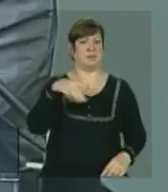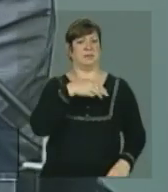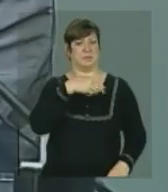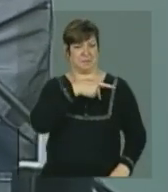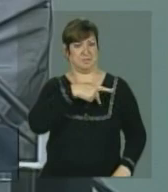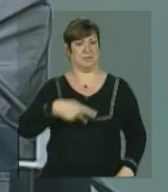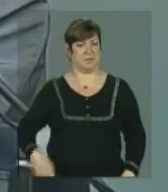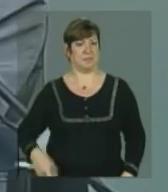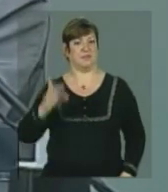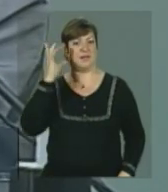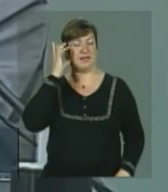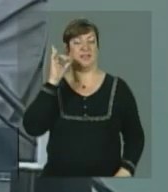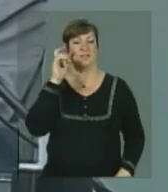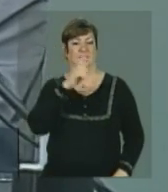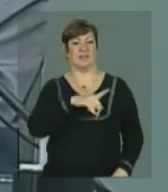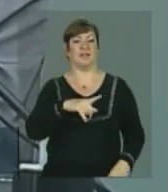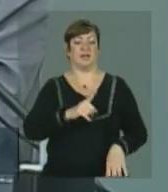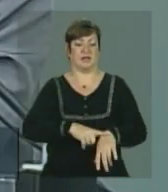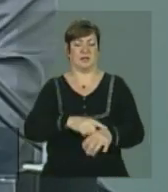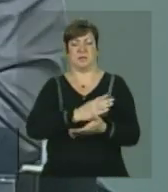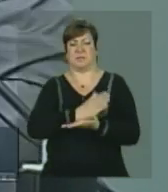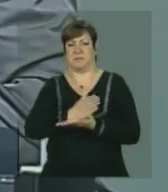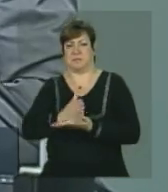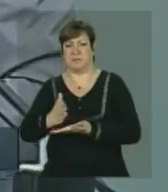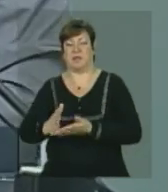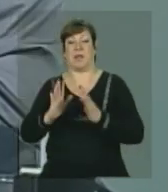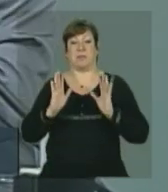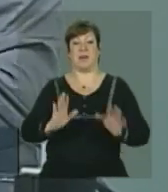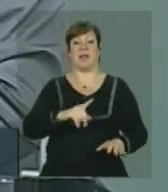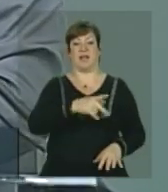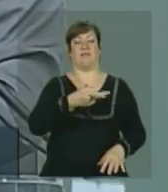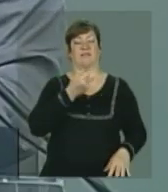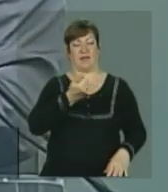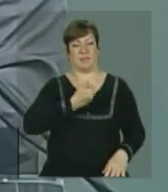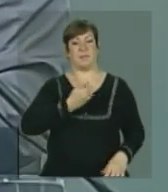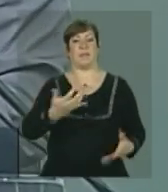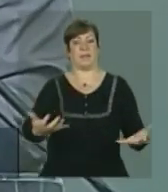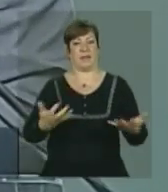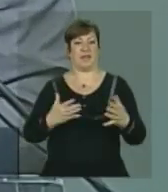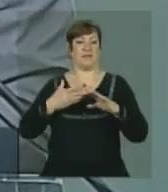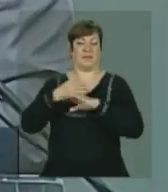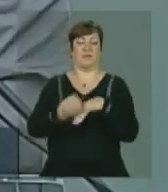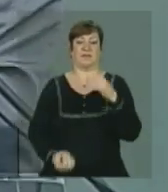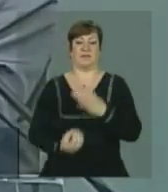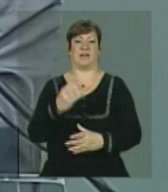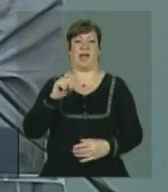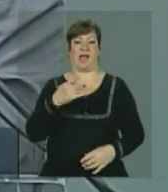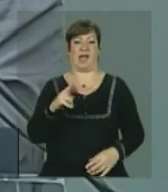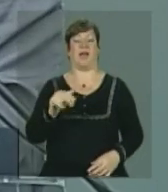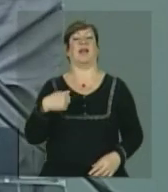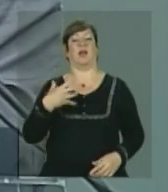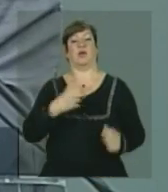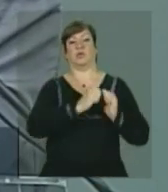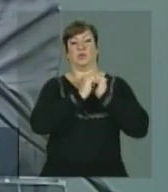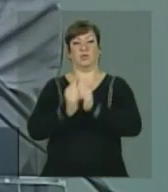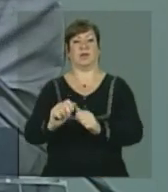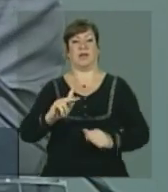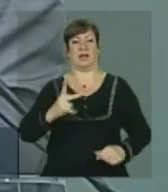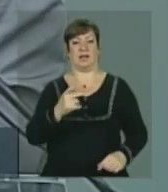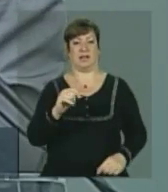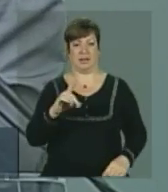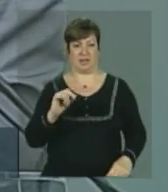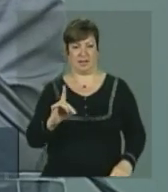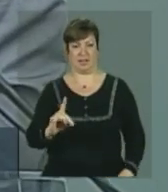céu, mas ela, informação, todas as informações que eu tive, que ela falou, não, eu quero fazer essa inauguração em Angra e quero levar o Fernando Haddad.